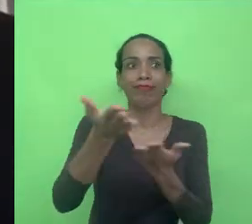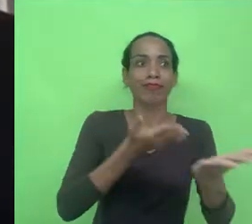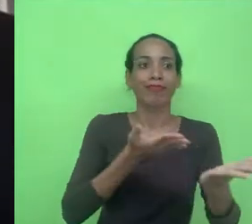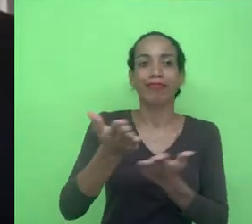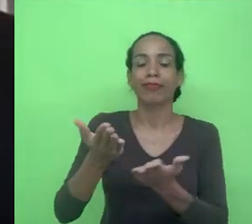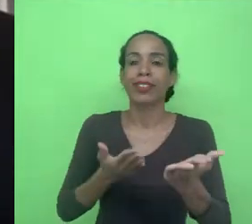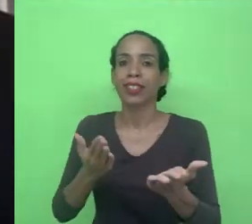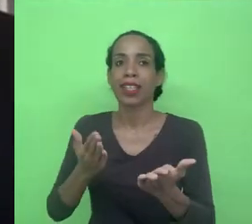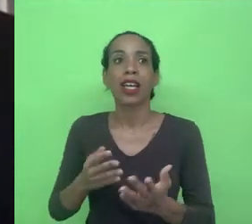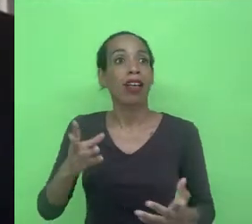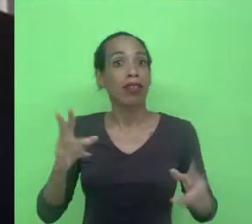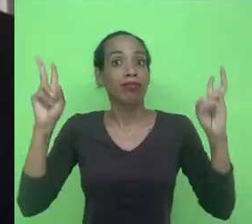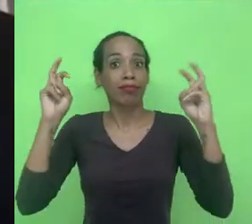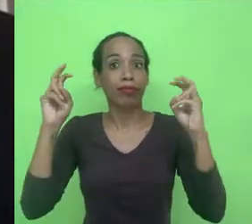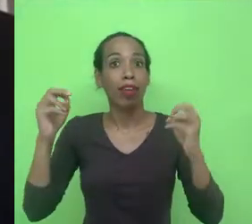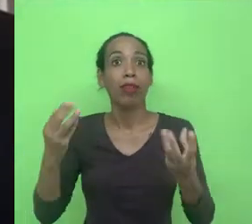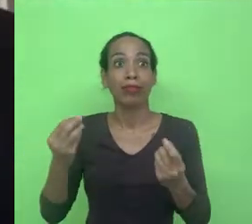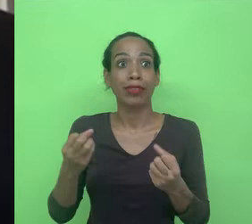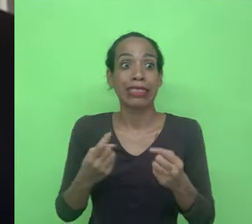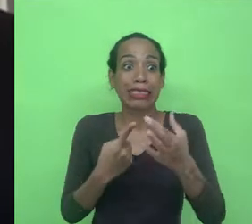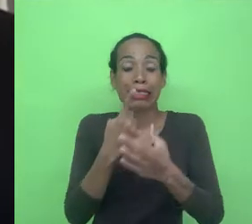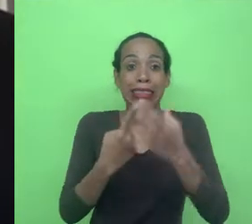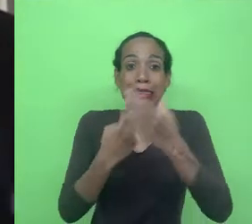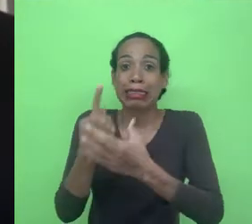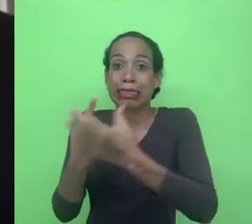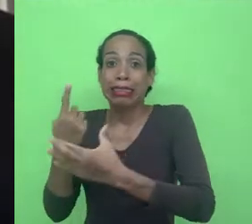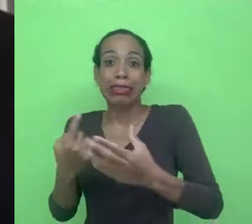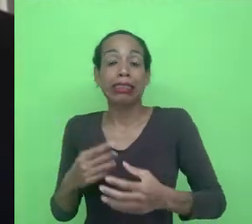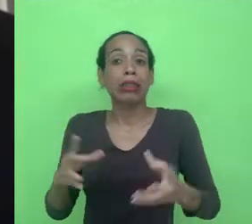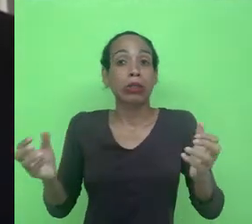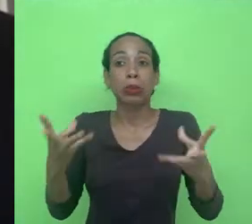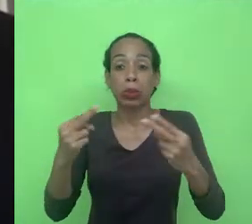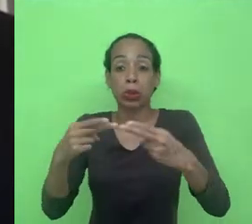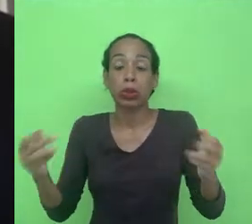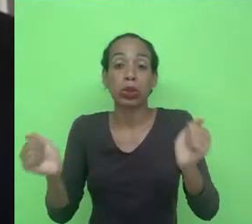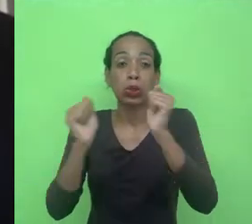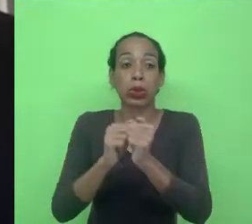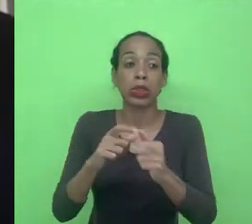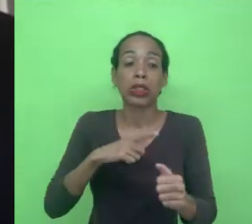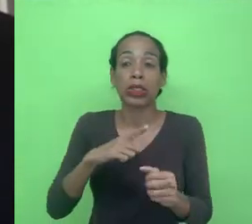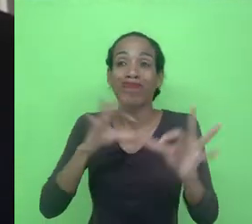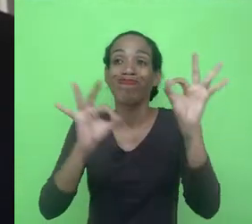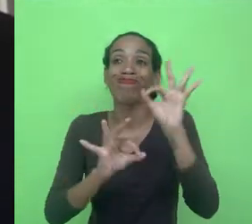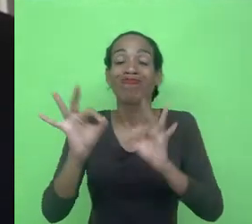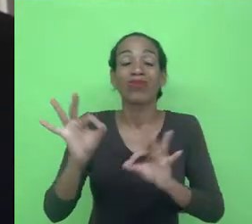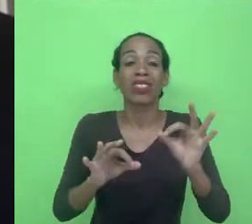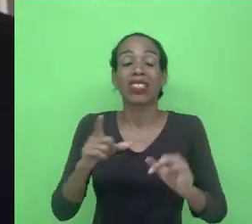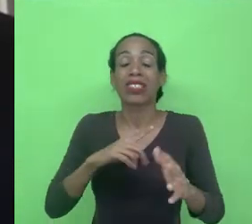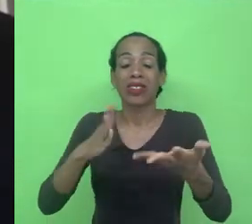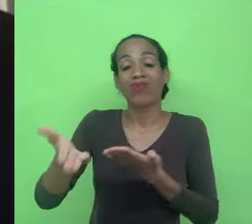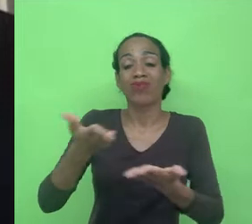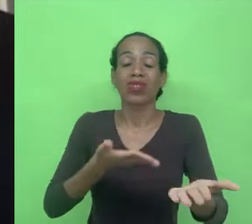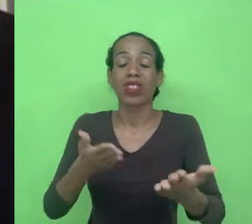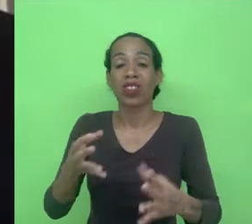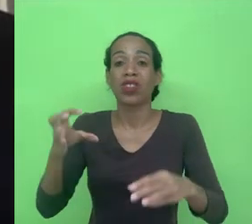altamente espinhosos tem muitas coisas juntos e são várias e várias e várias controvérsias que envolvem